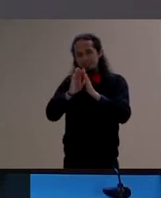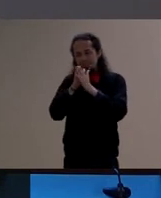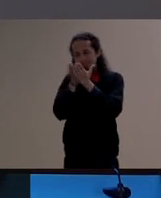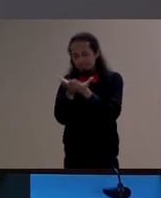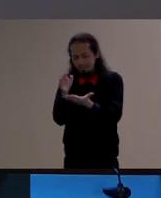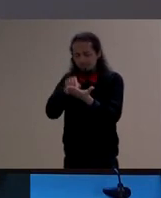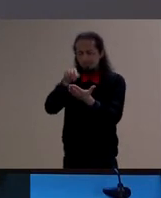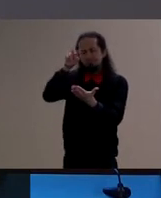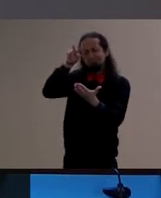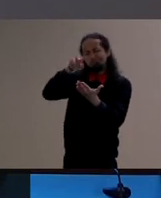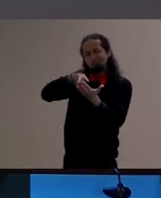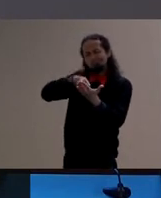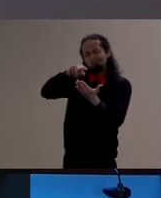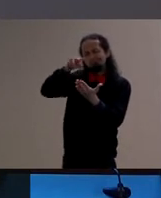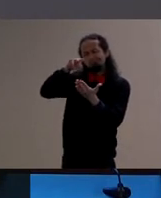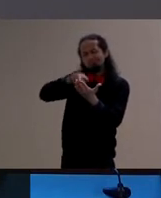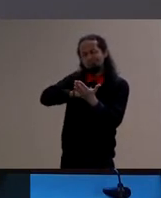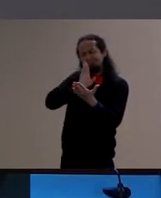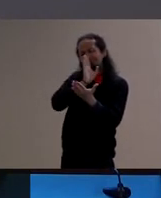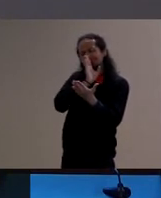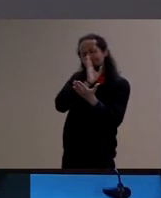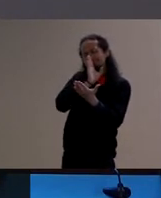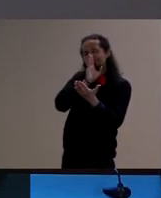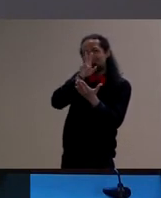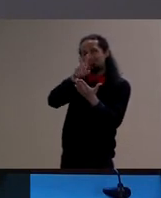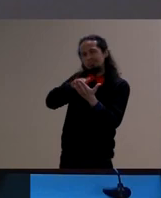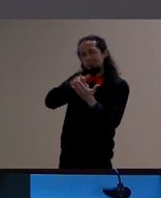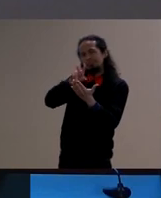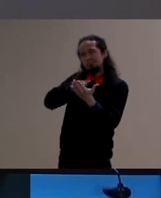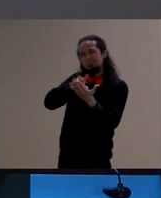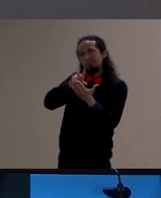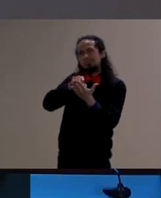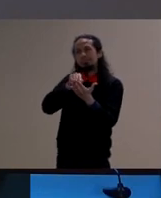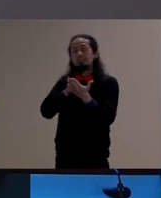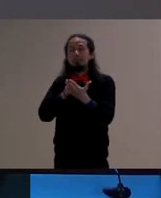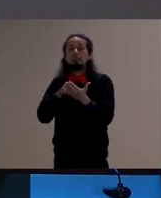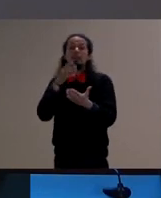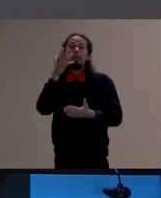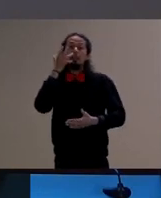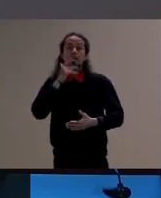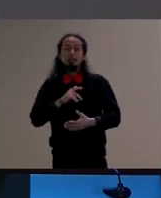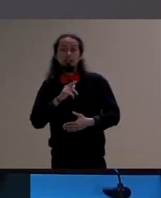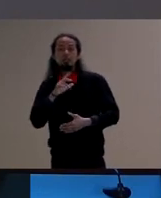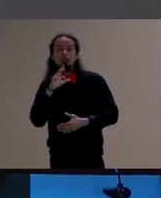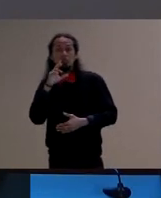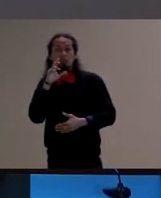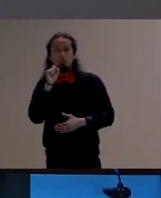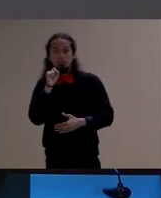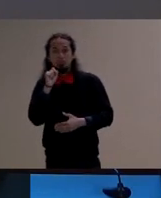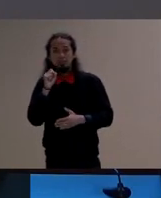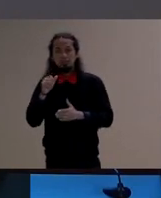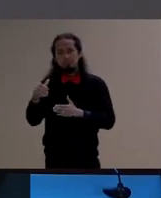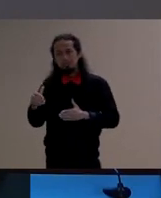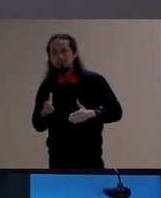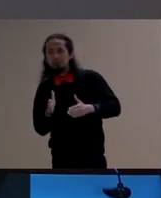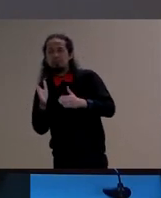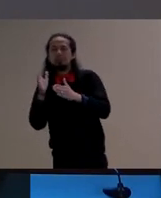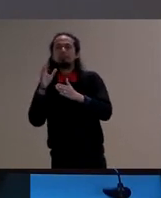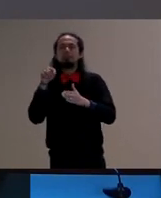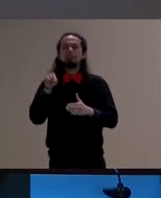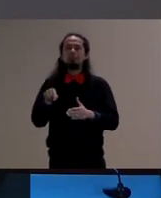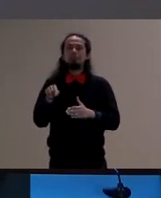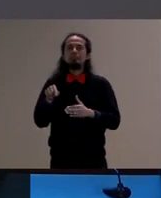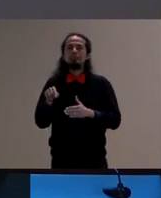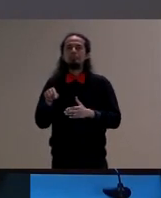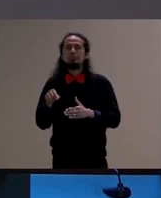silêncio do livro que fascina mais e mais a criança persegue esses caminhos nebulosos durante